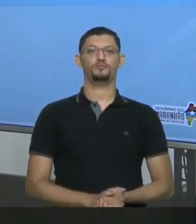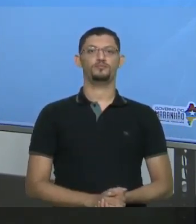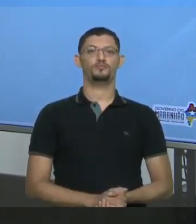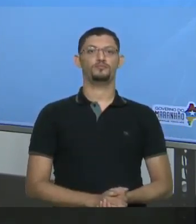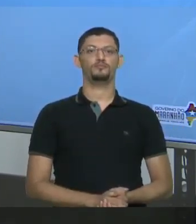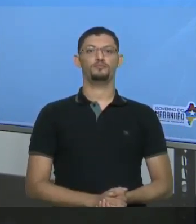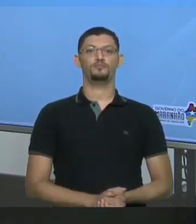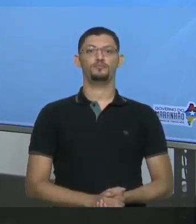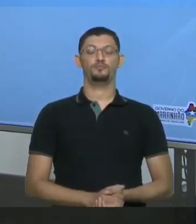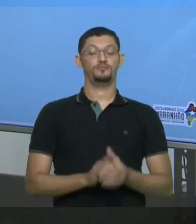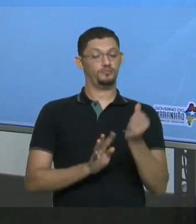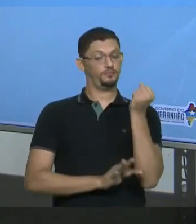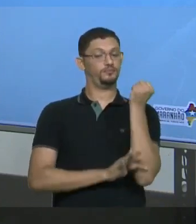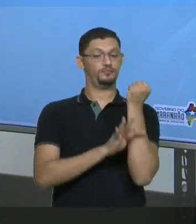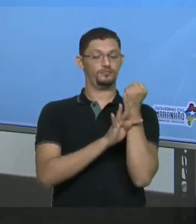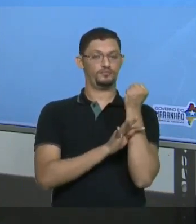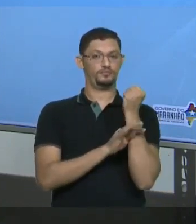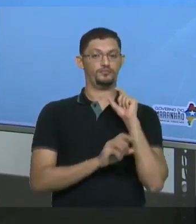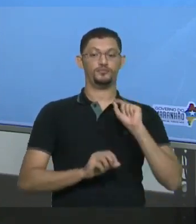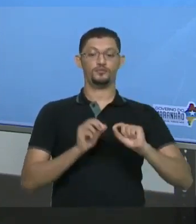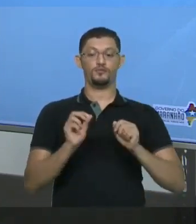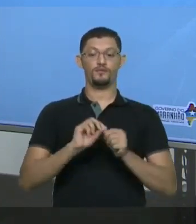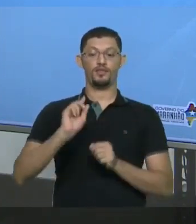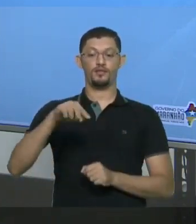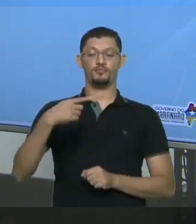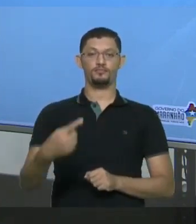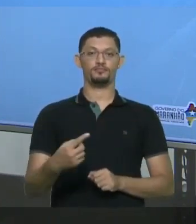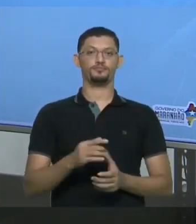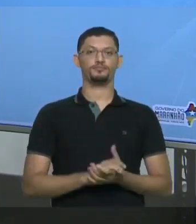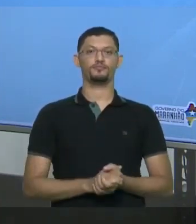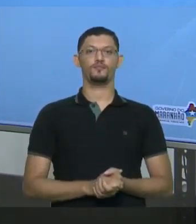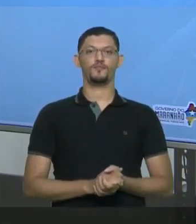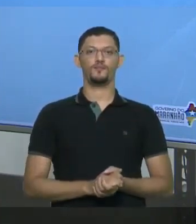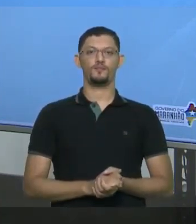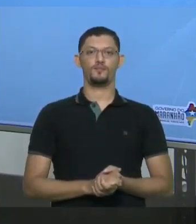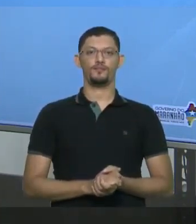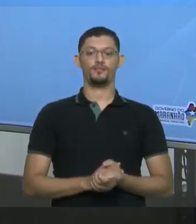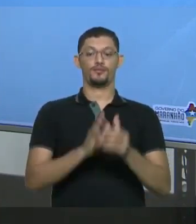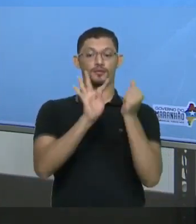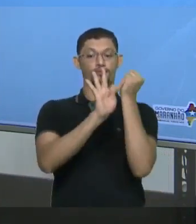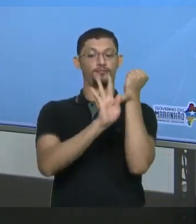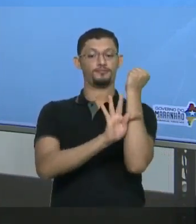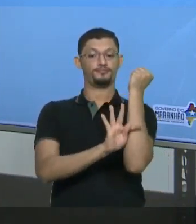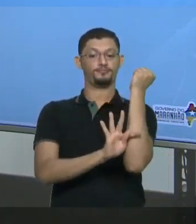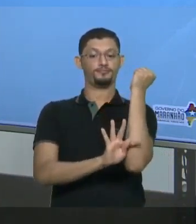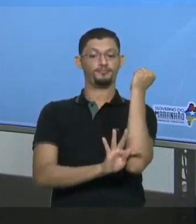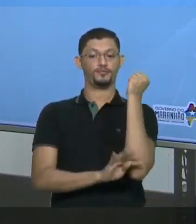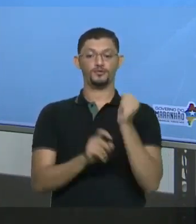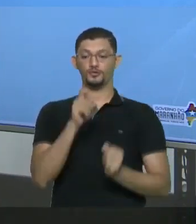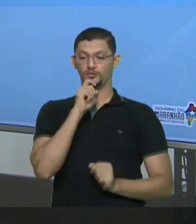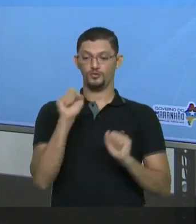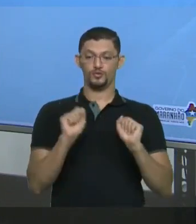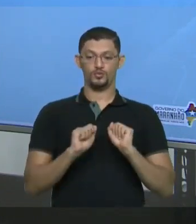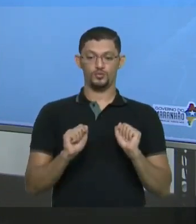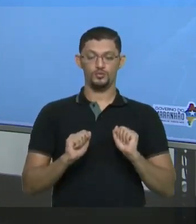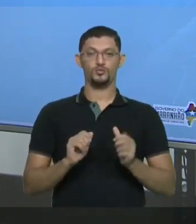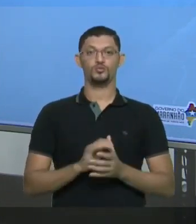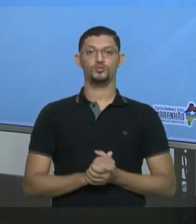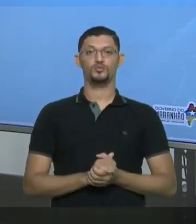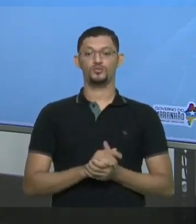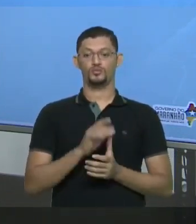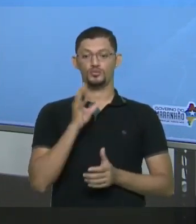Aquecido O que eu faço na sequência Eu vou na sequência Resfriar E aí eu vou promover Um resfriamento